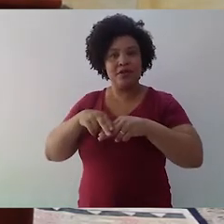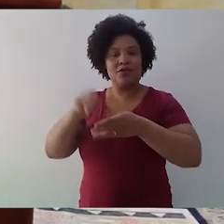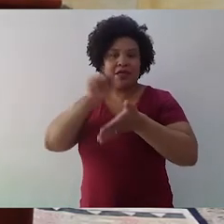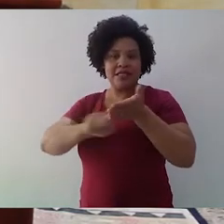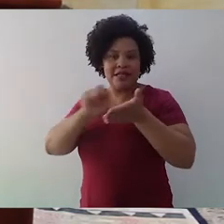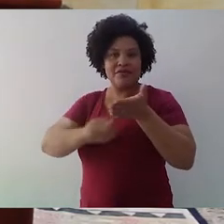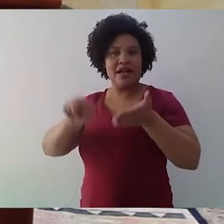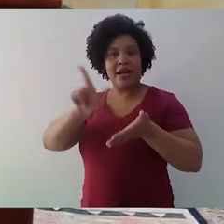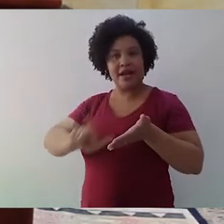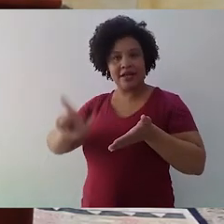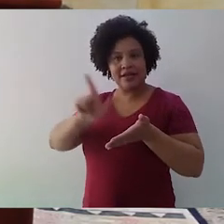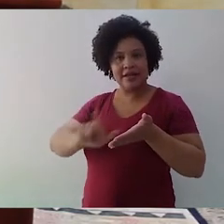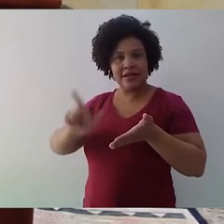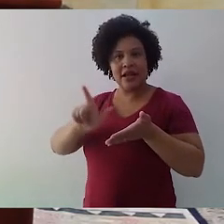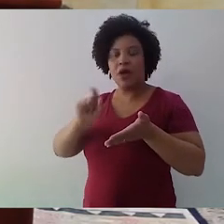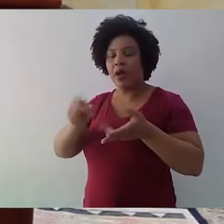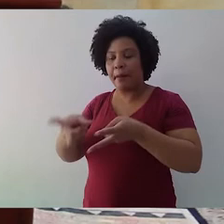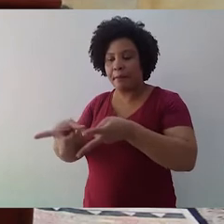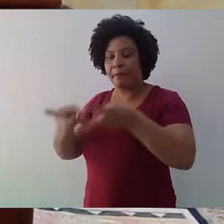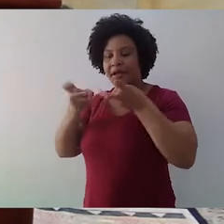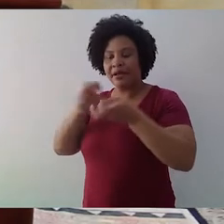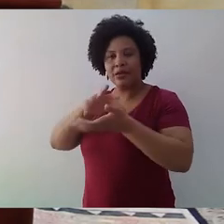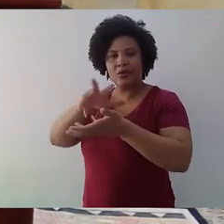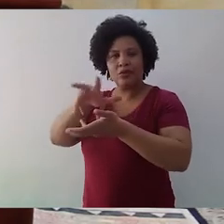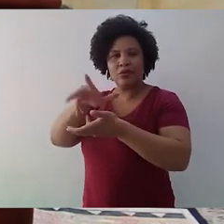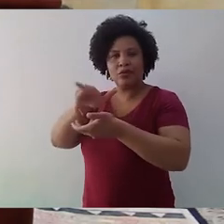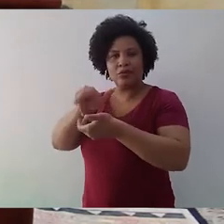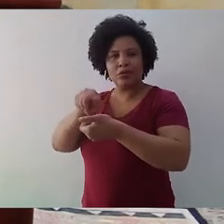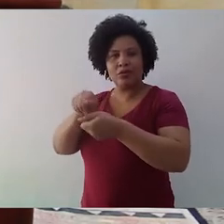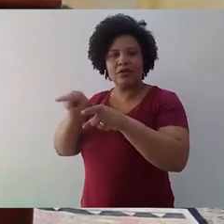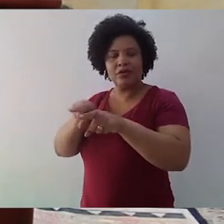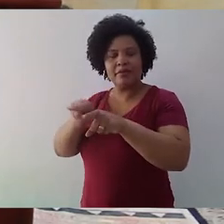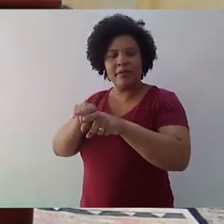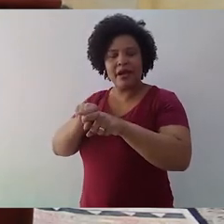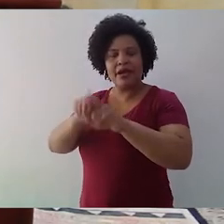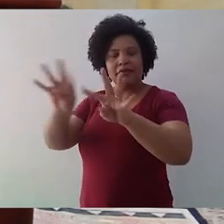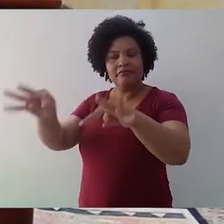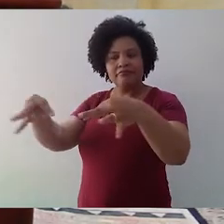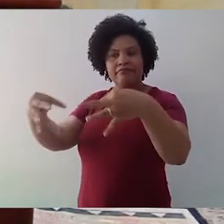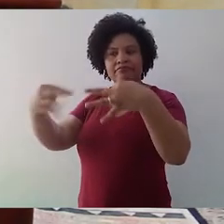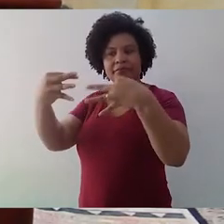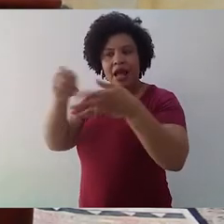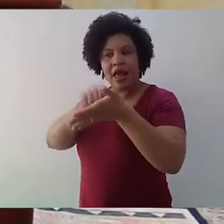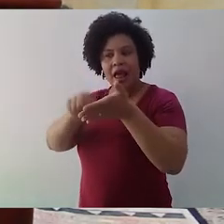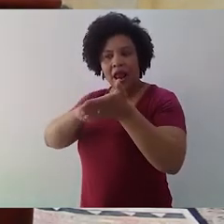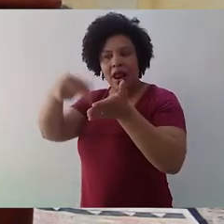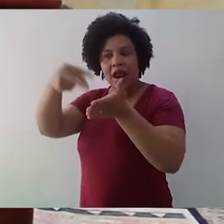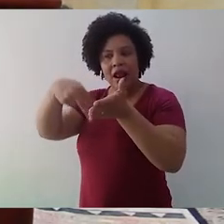muito, não exclusivamente, perceber o mundo e aumentar a percepção alheia. Então, quando a gente pensa em literatura,